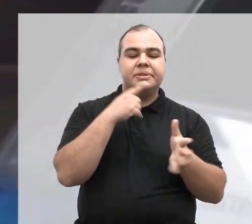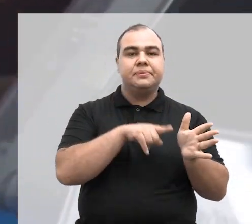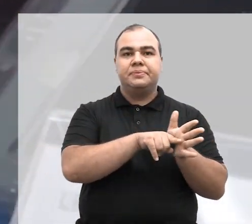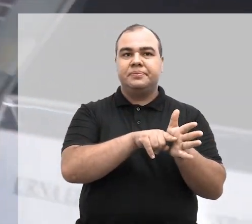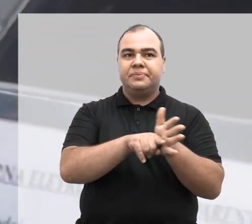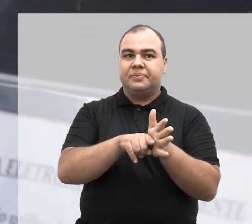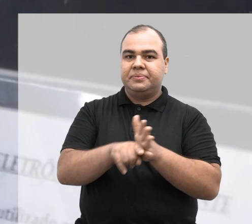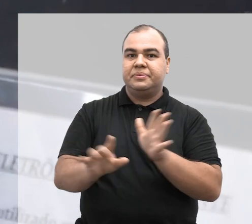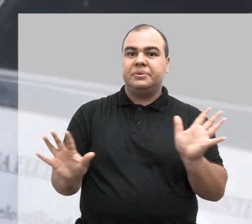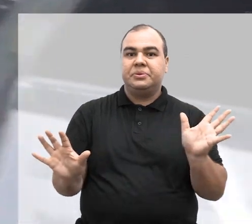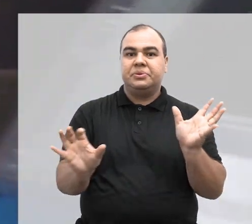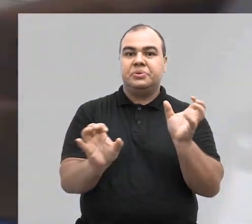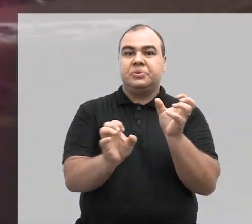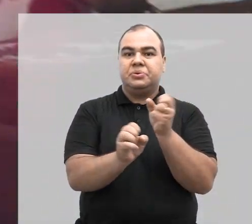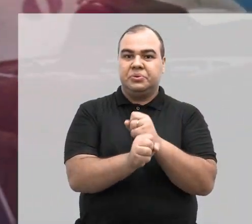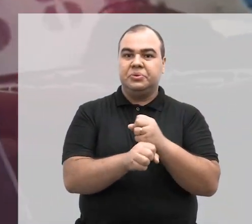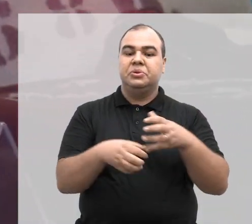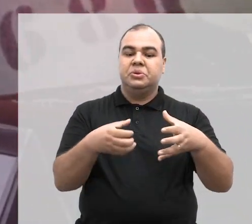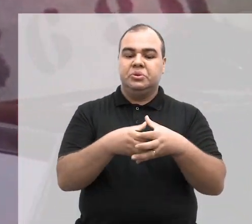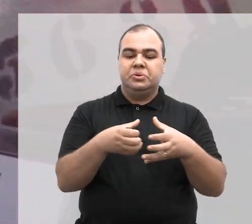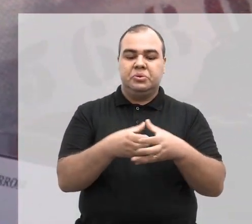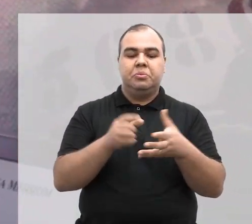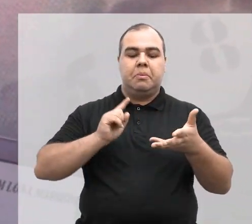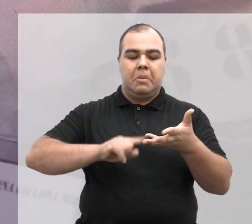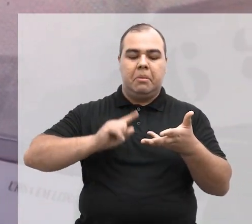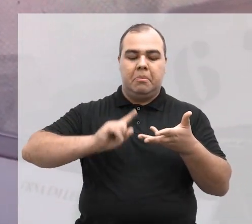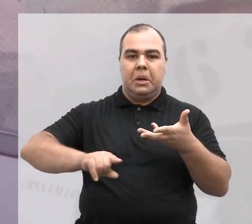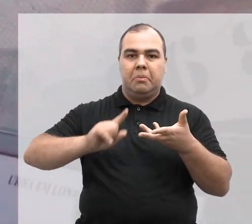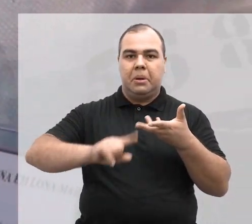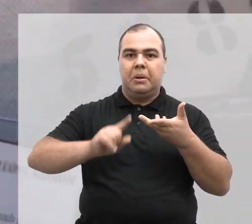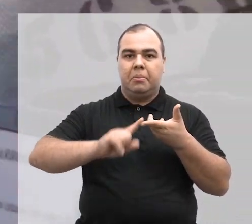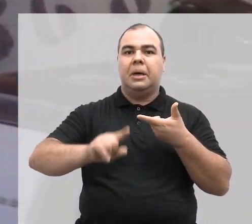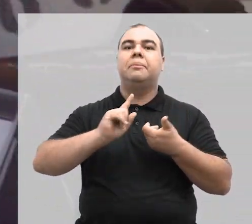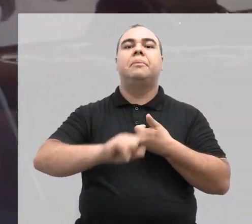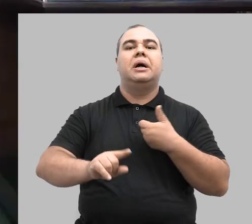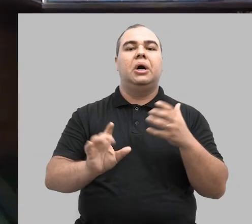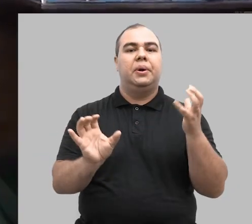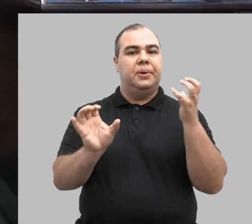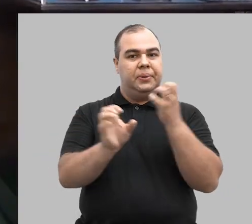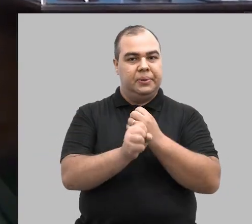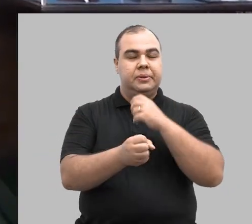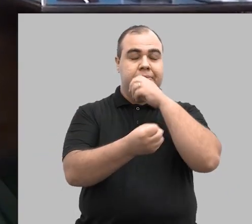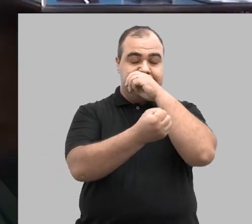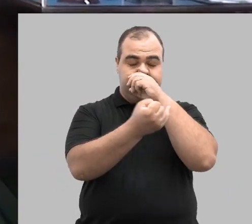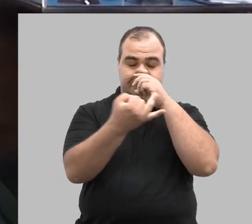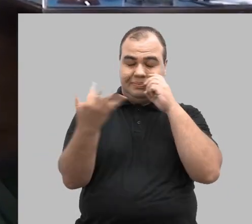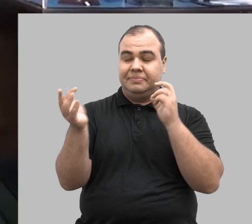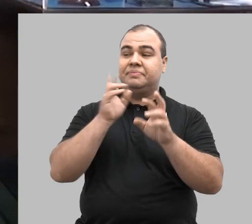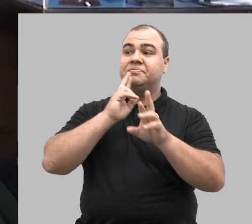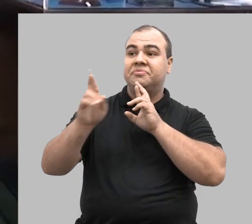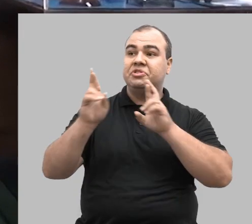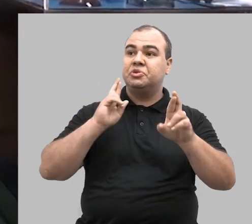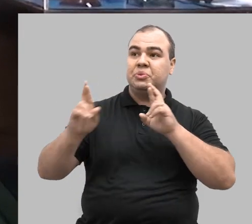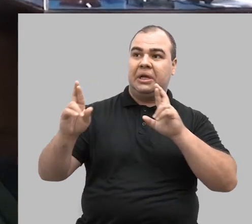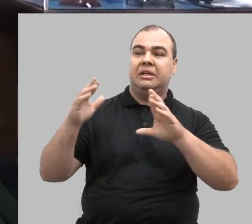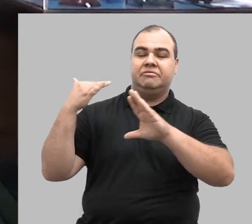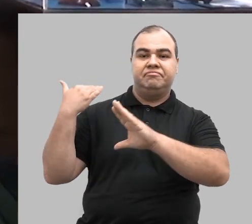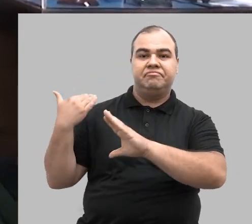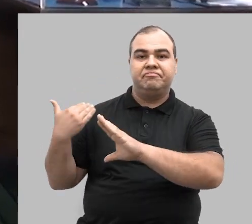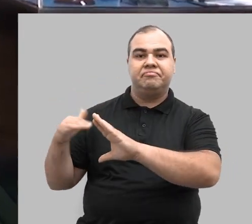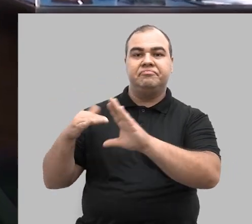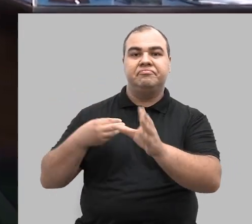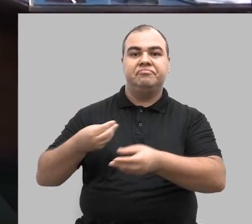em juntas de apuradoras que contavam manualmente aqueles votos, e os resultados iam sendo passados para